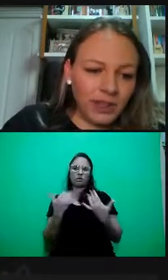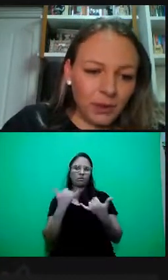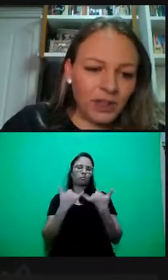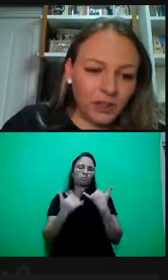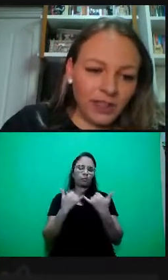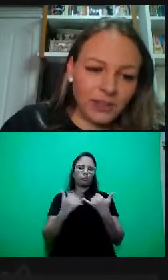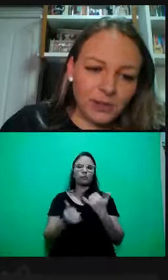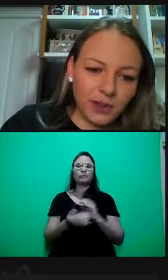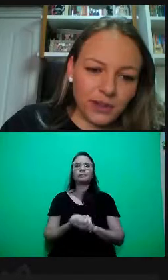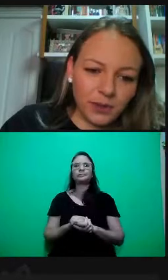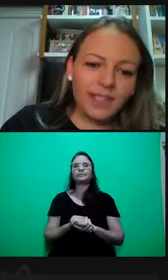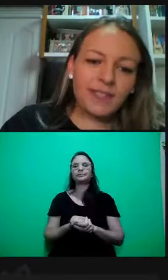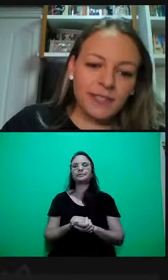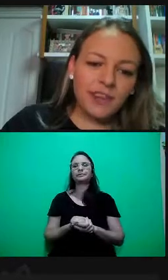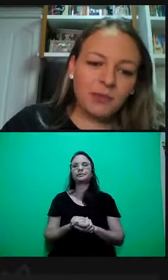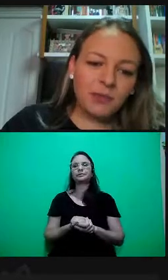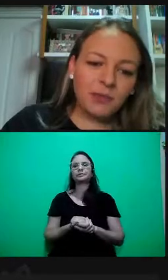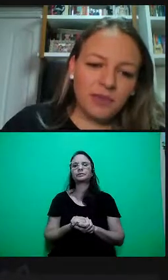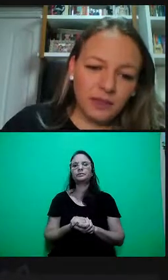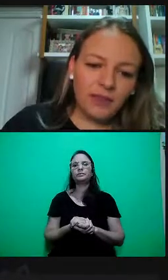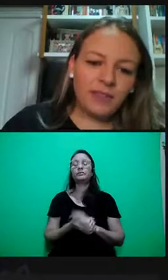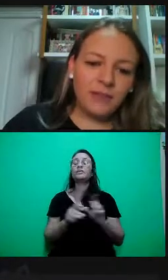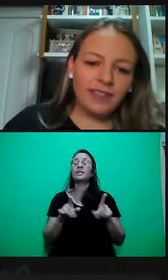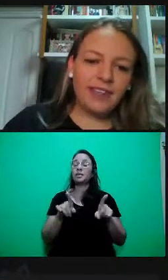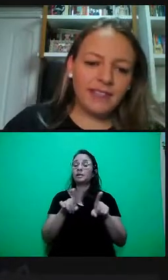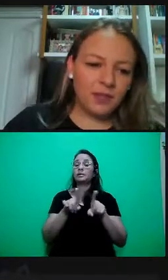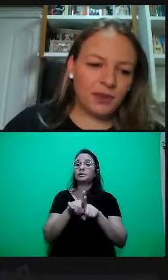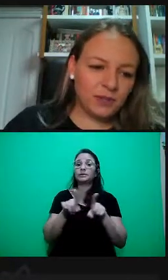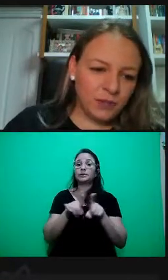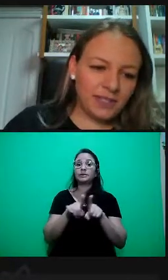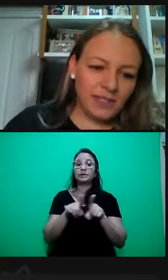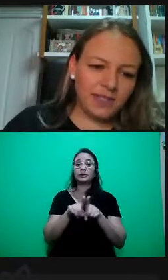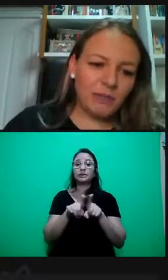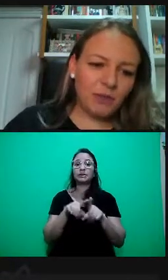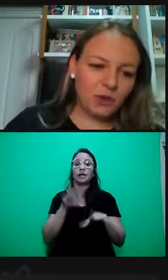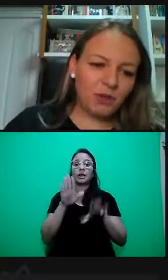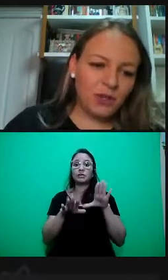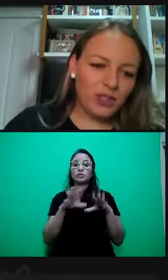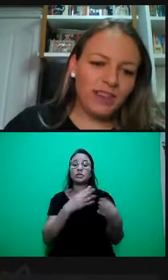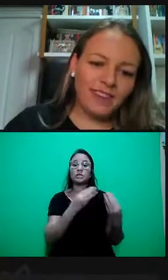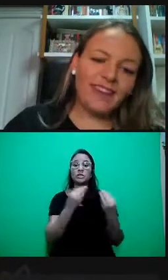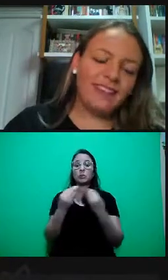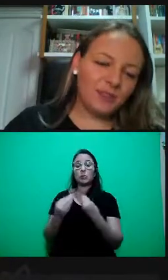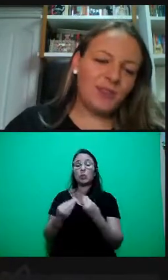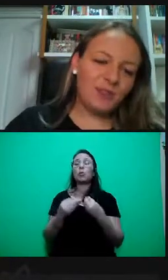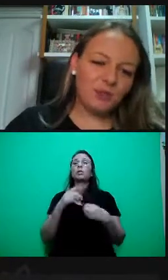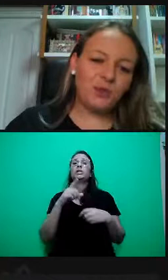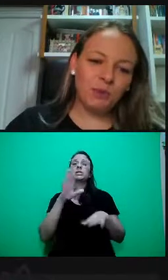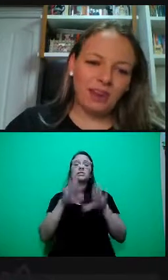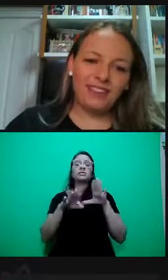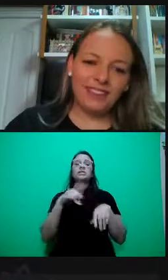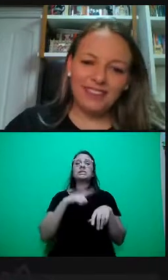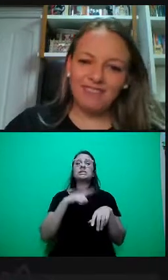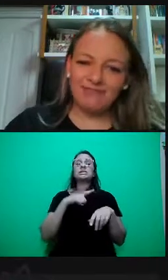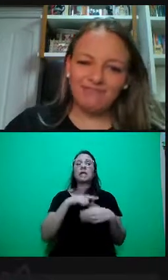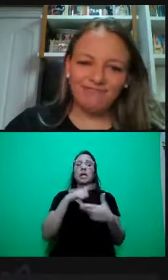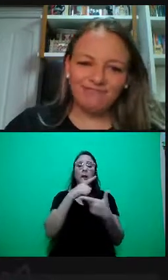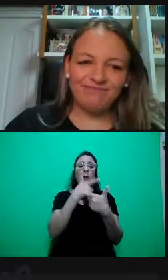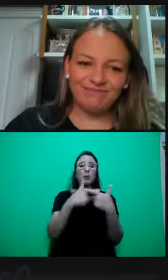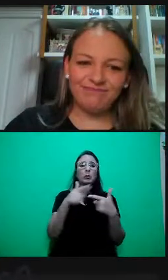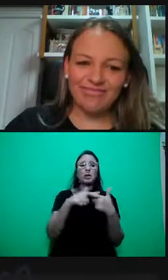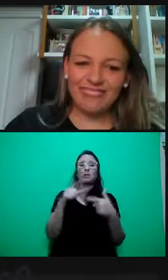Libertador e acolhedor isso, Cátia. Quantas vezes ficamos graves frente a essas situações que não sabemos como agir e ainda nos sentimos culpadas?